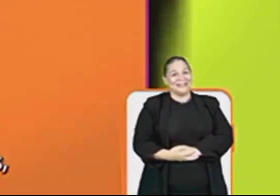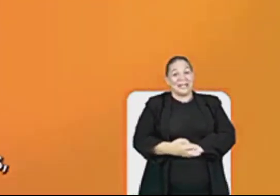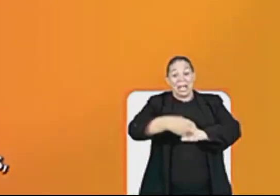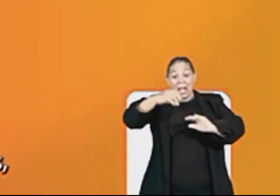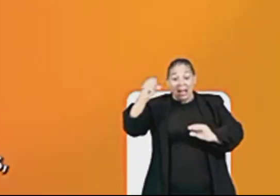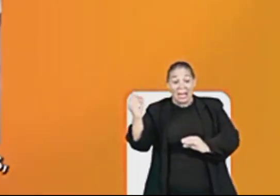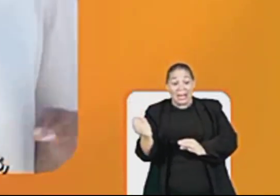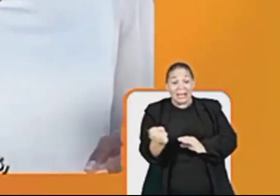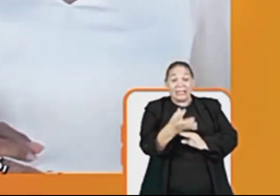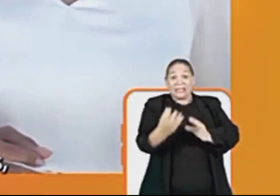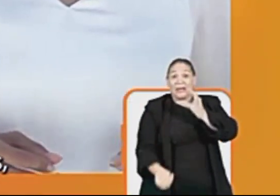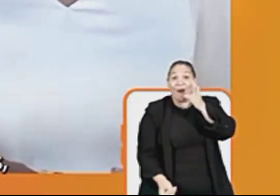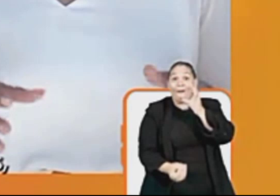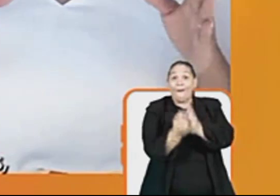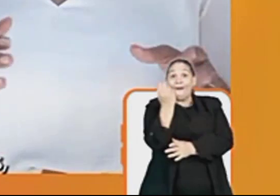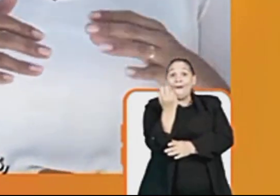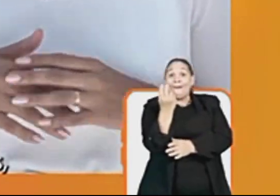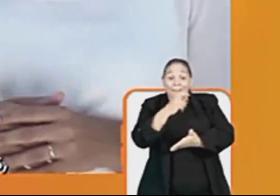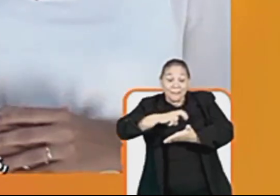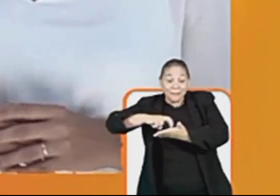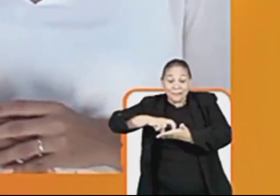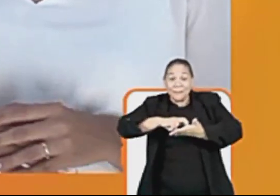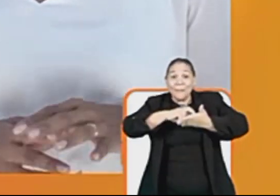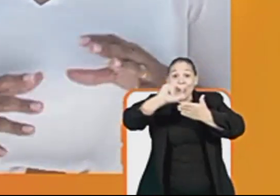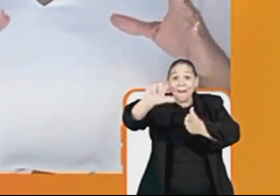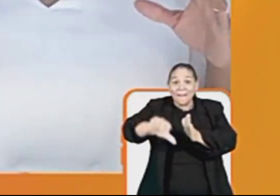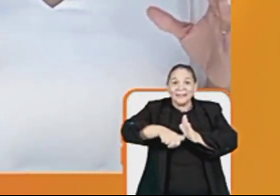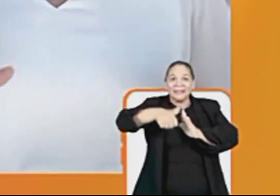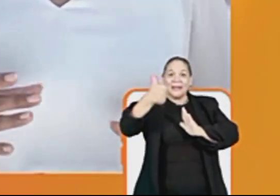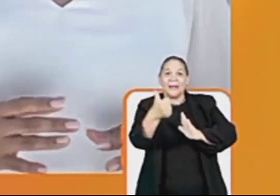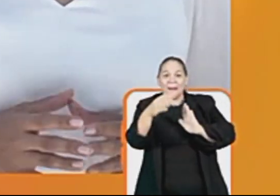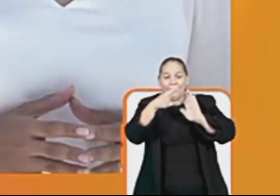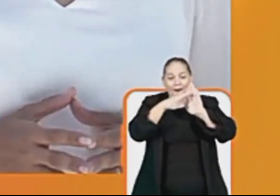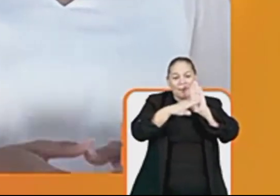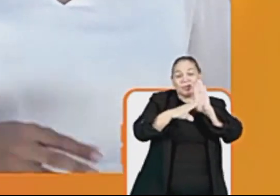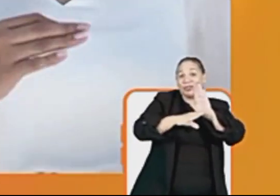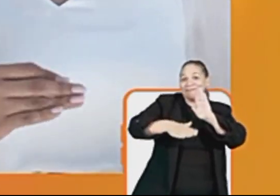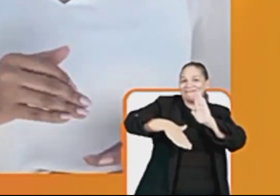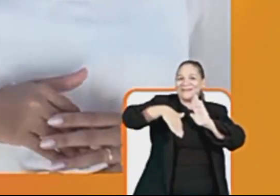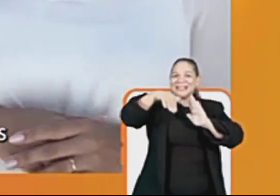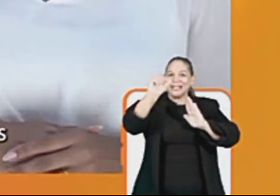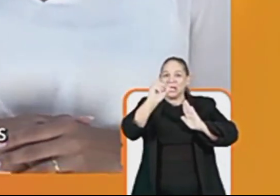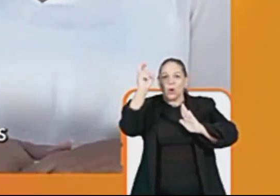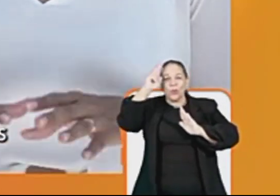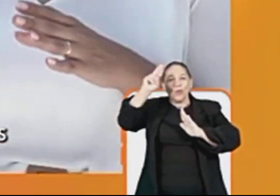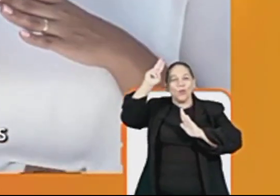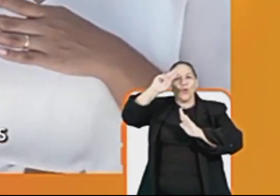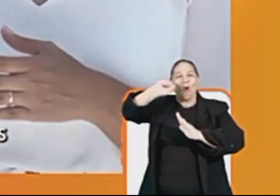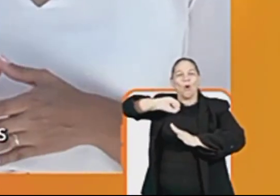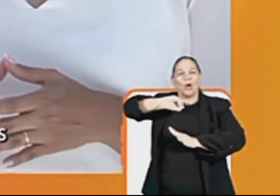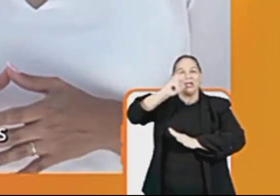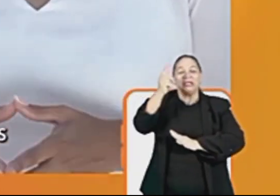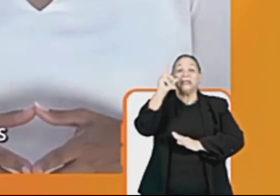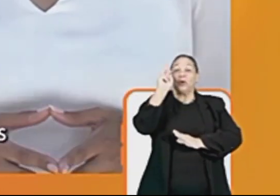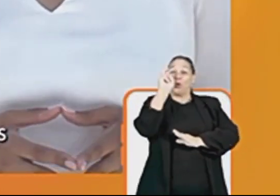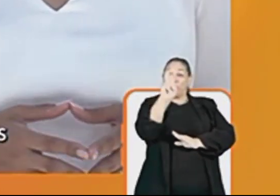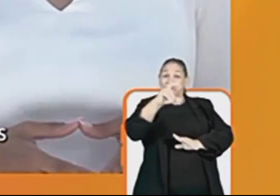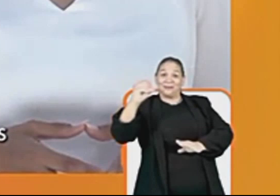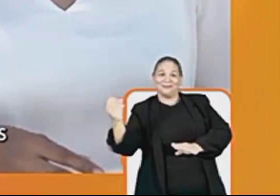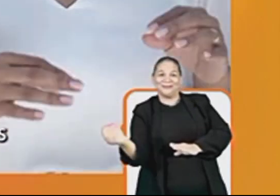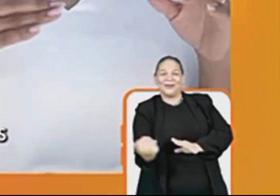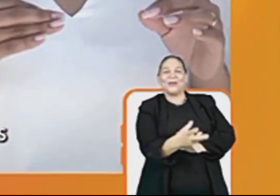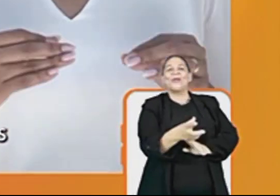Vamos lançar o programa Primeiros Passos O maior projeto de creches da história de Olinda Com a construção de 5 novas